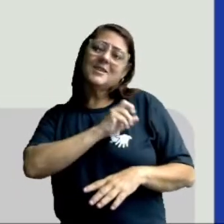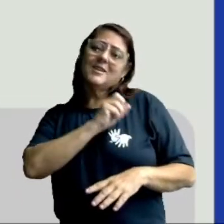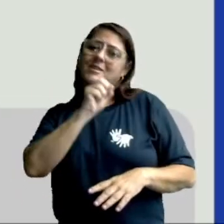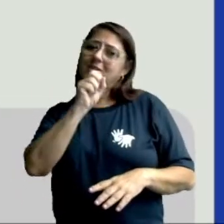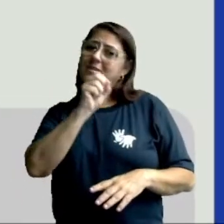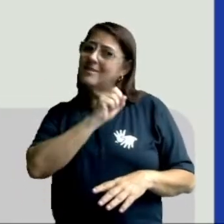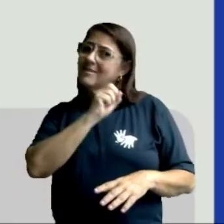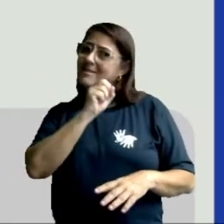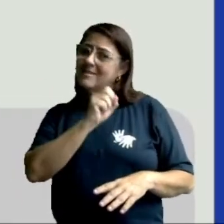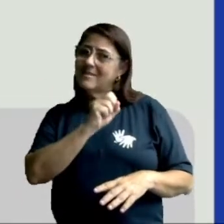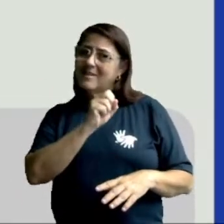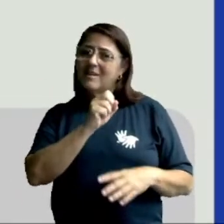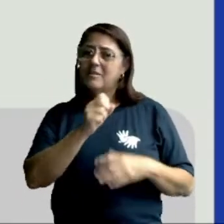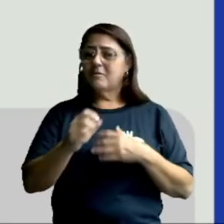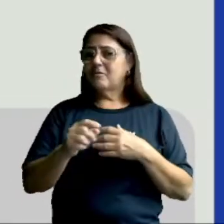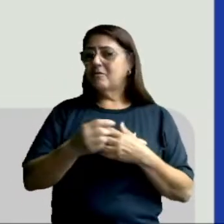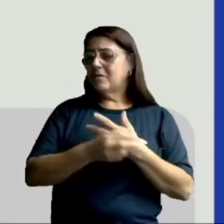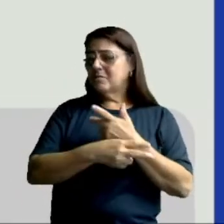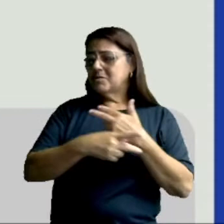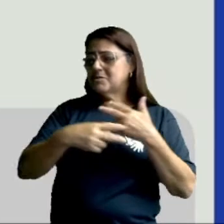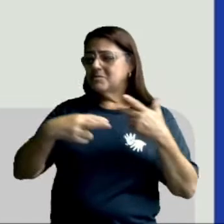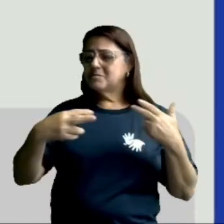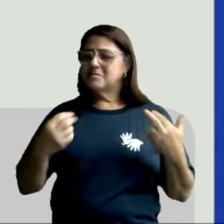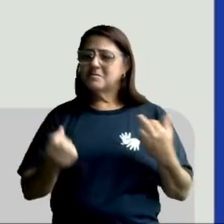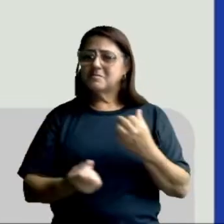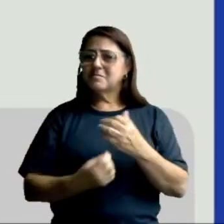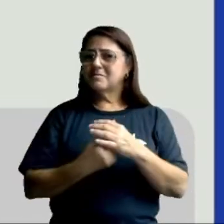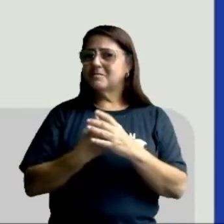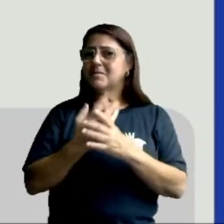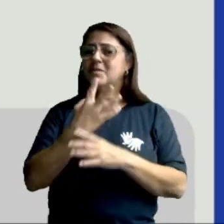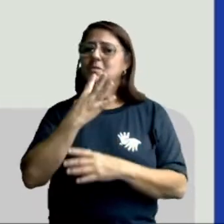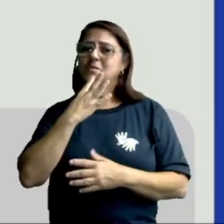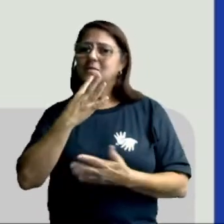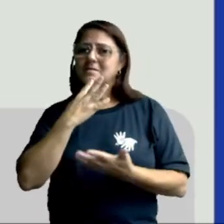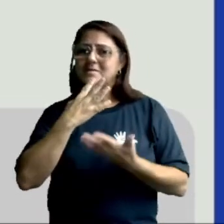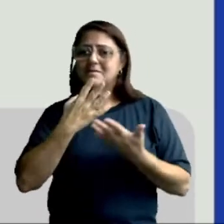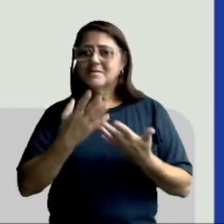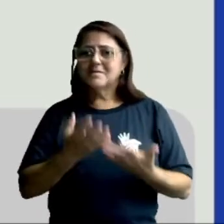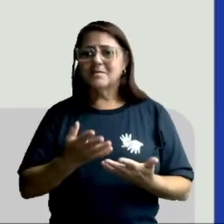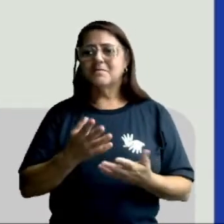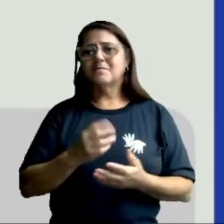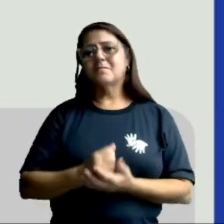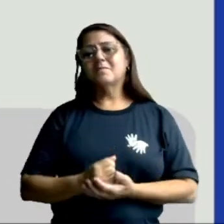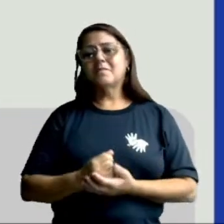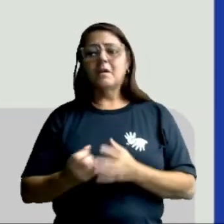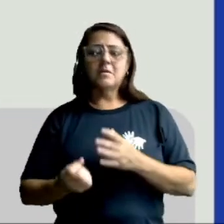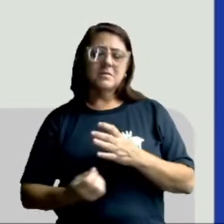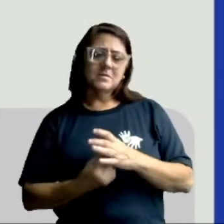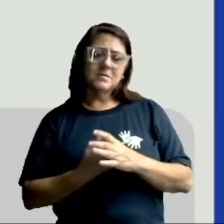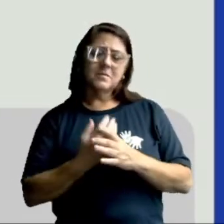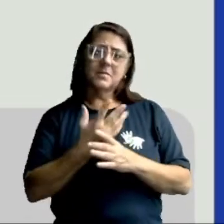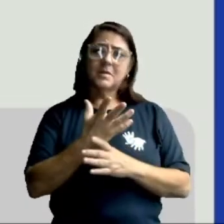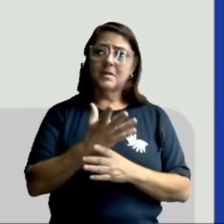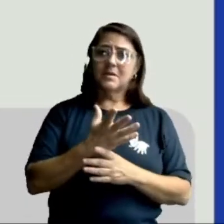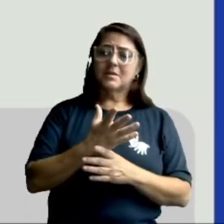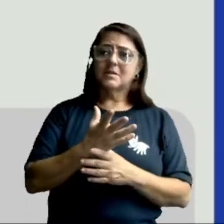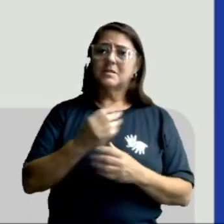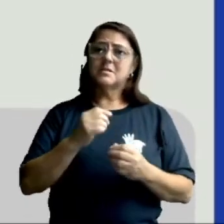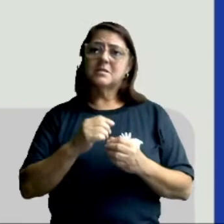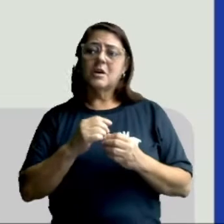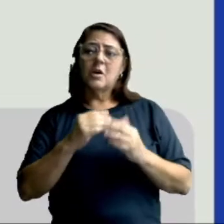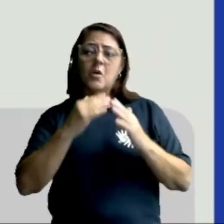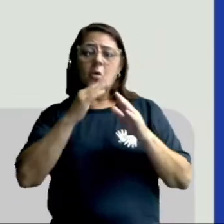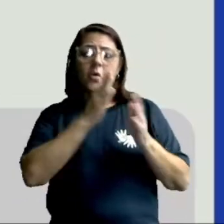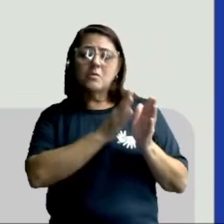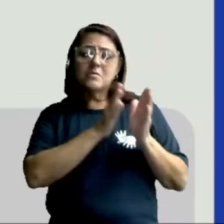falar um pouquinho sobre as plantas. Vamos conhecer um pouquinho sobre as plantas, as partes das